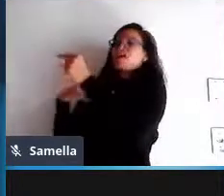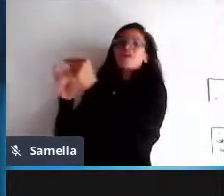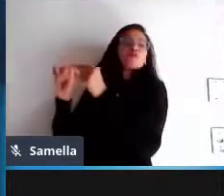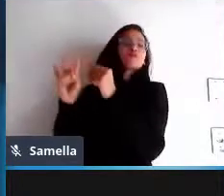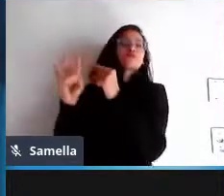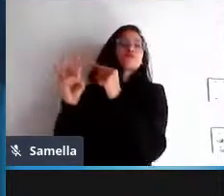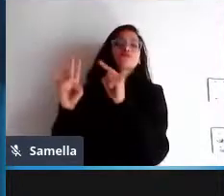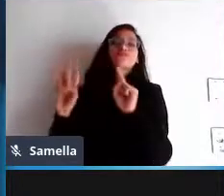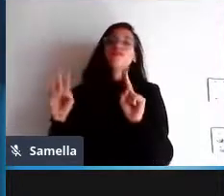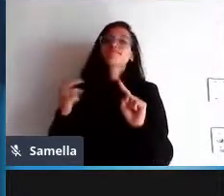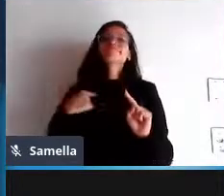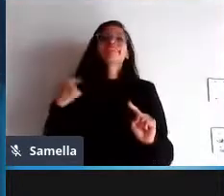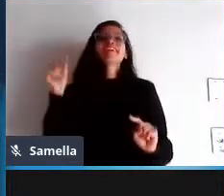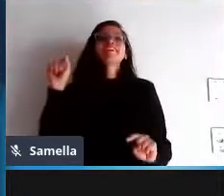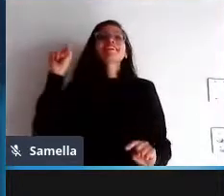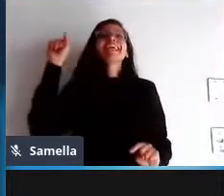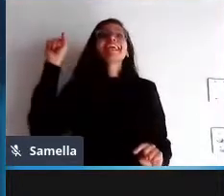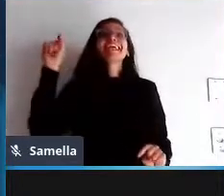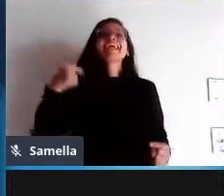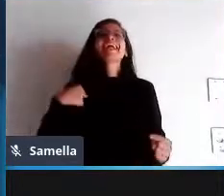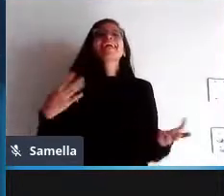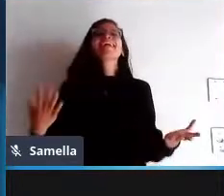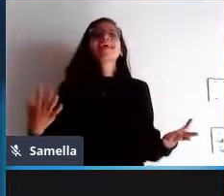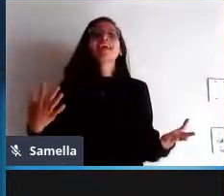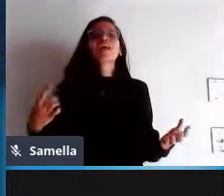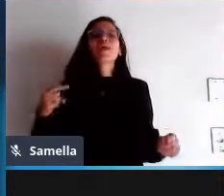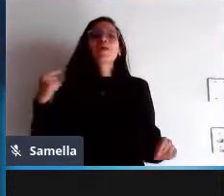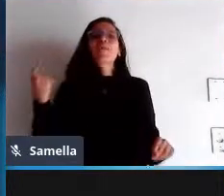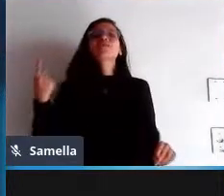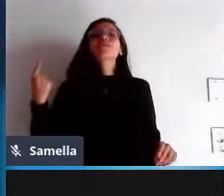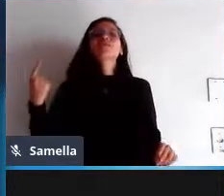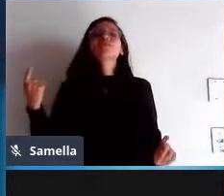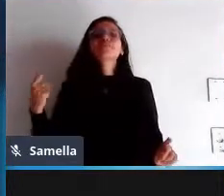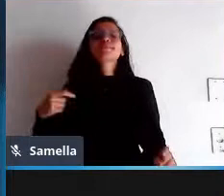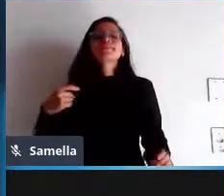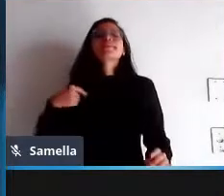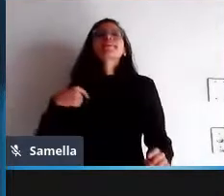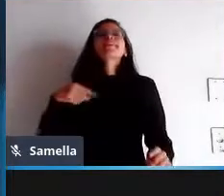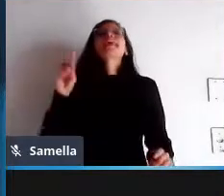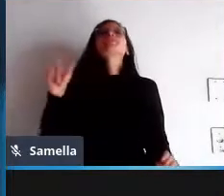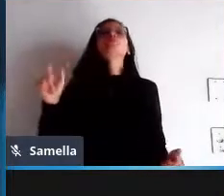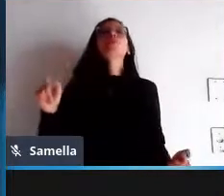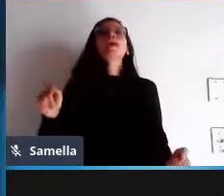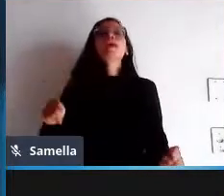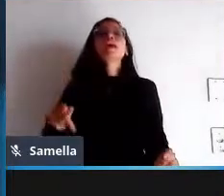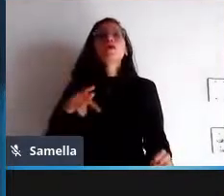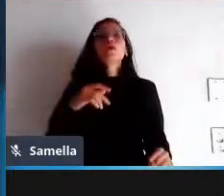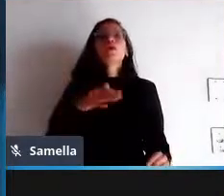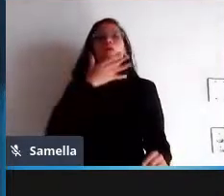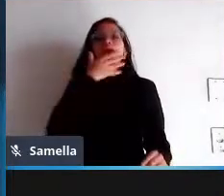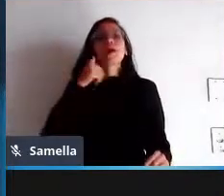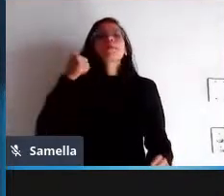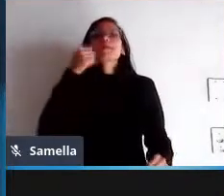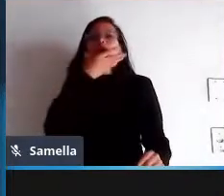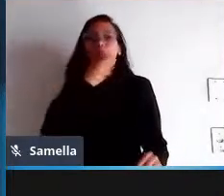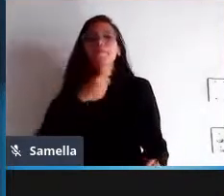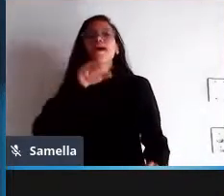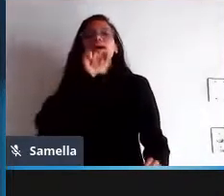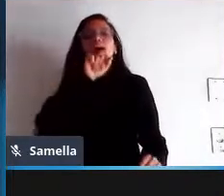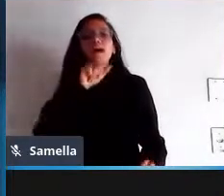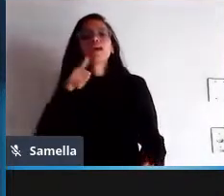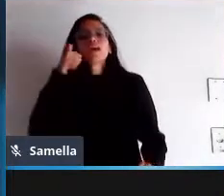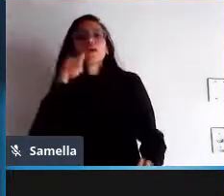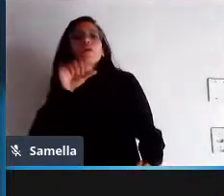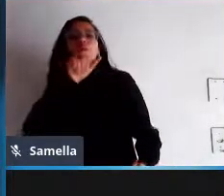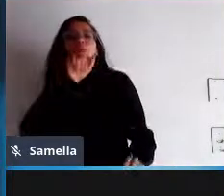quem sou eu como indivíduo quem sou eu perante os meus pais quem sou eu perante o